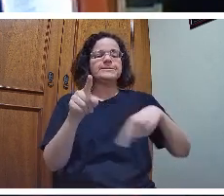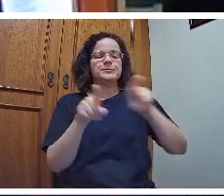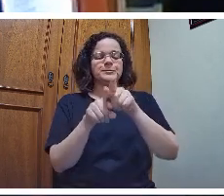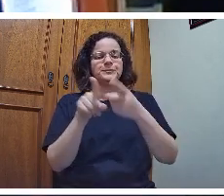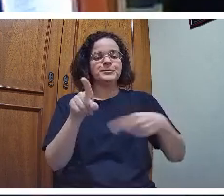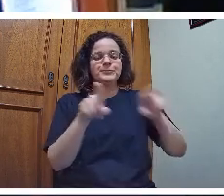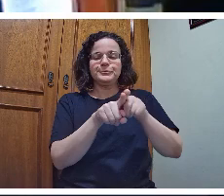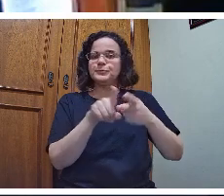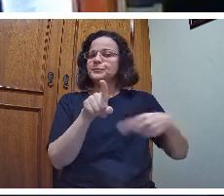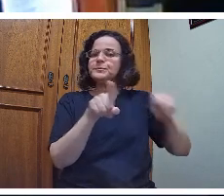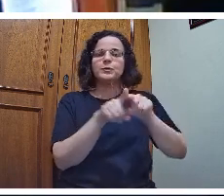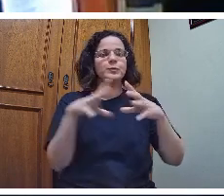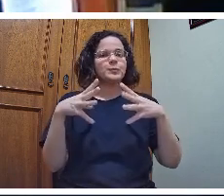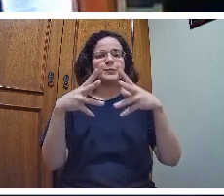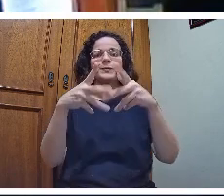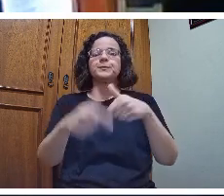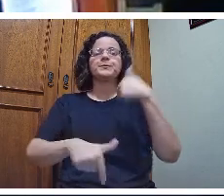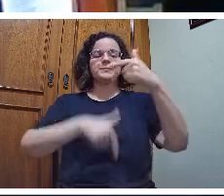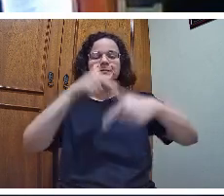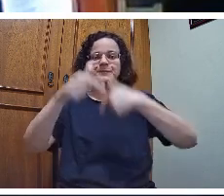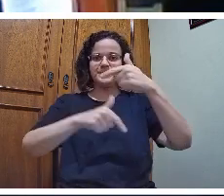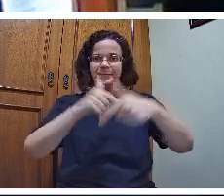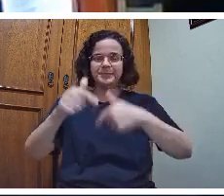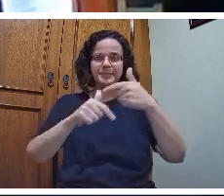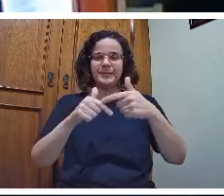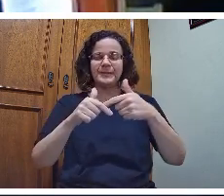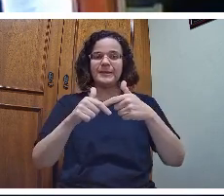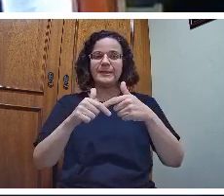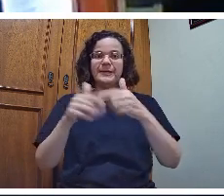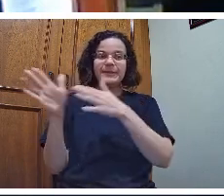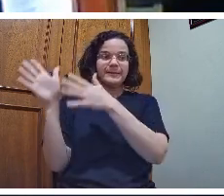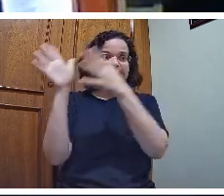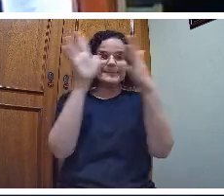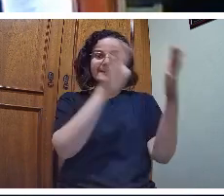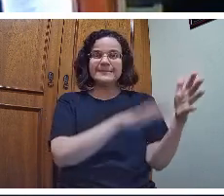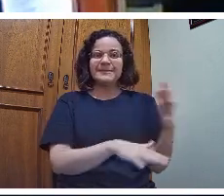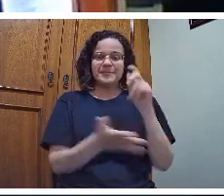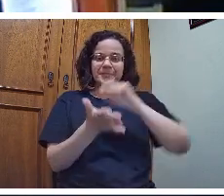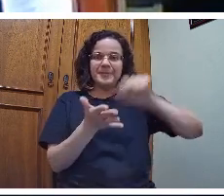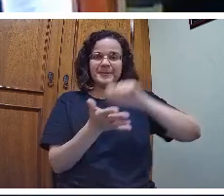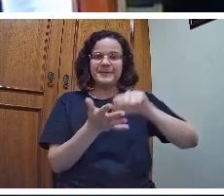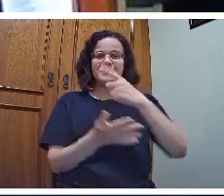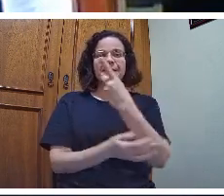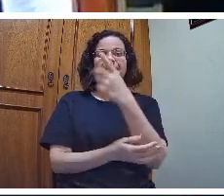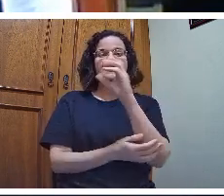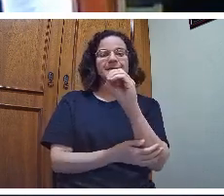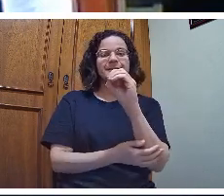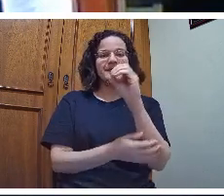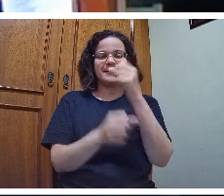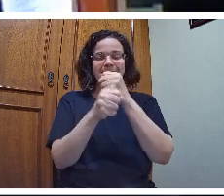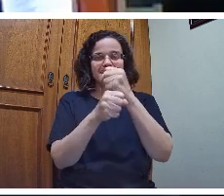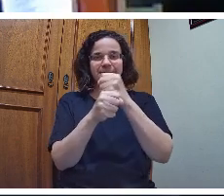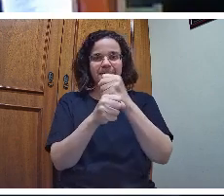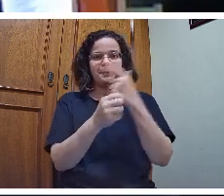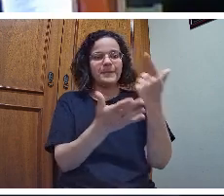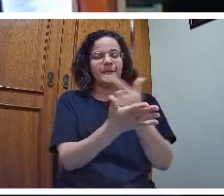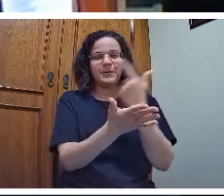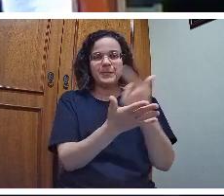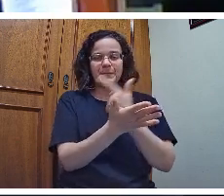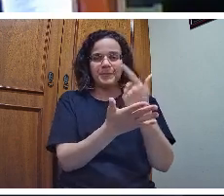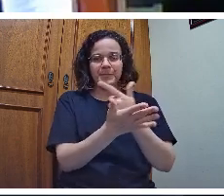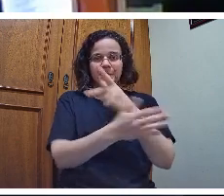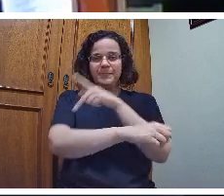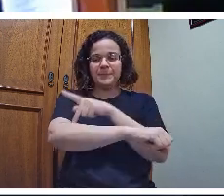refiz todo o trabalho. Eu levei dez anos para escrever o livro Uma Didática para a Pedagogia